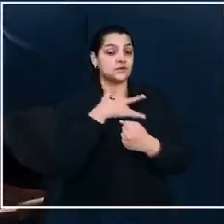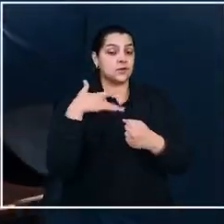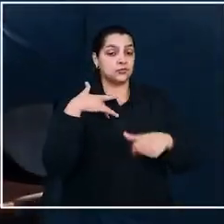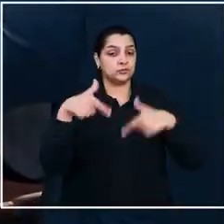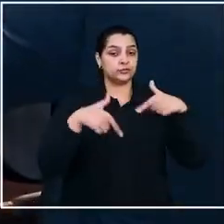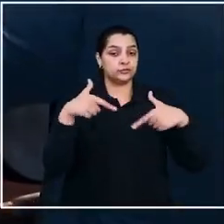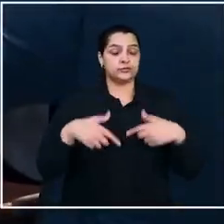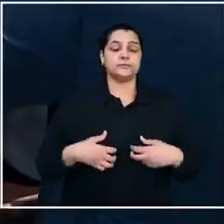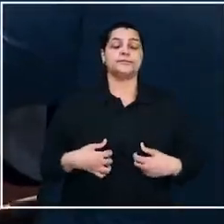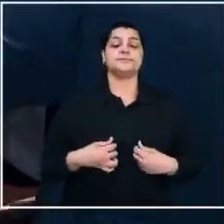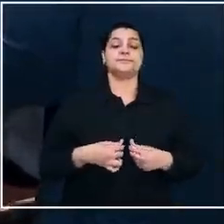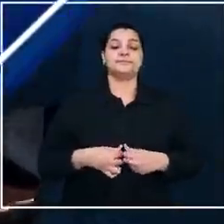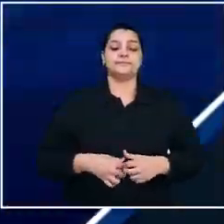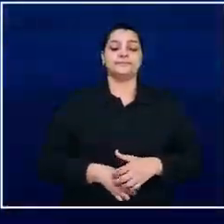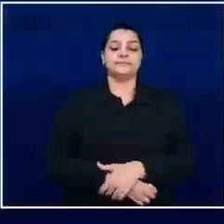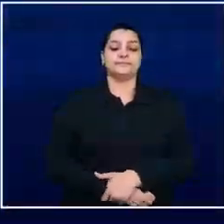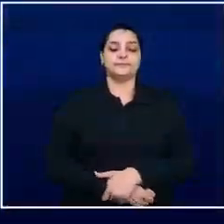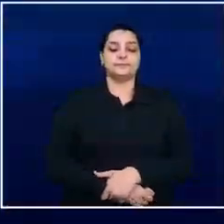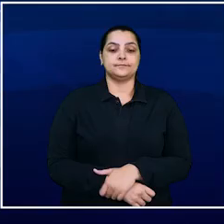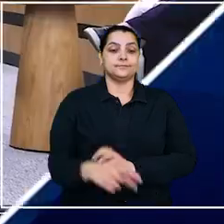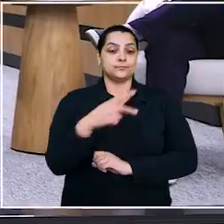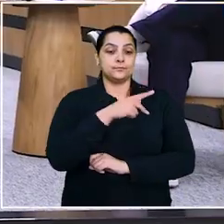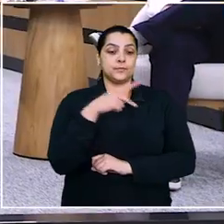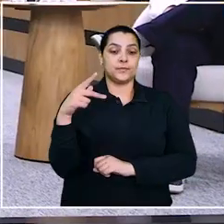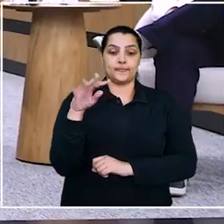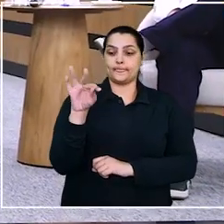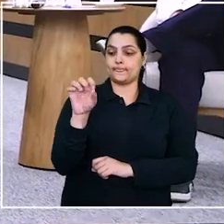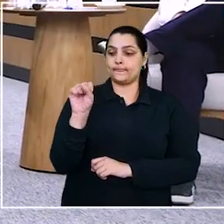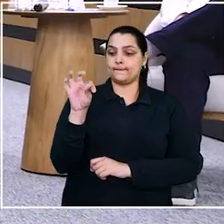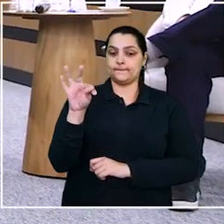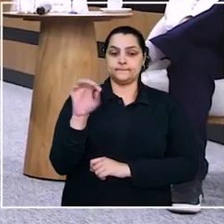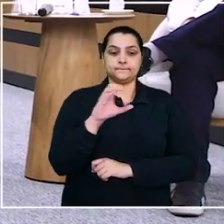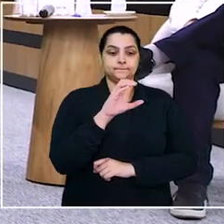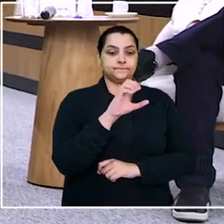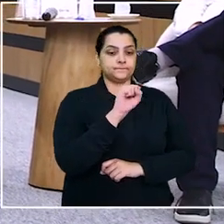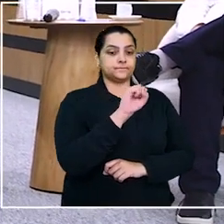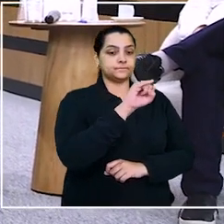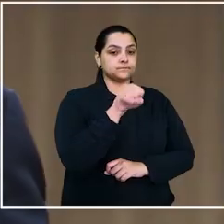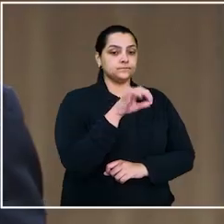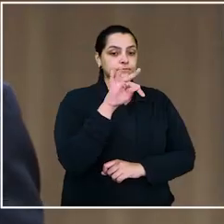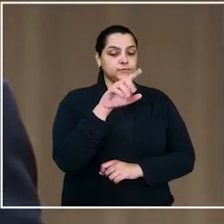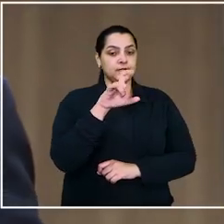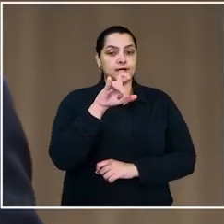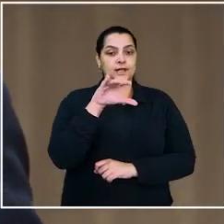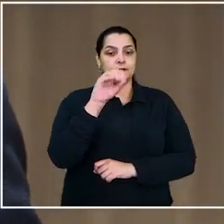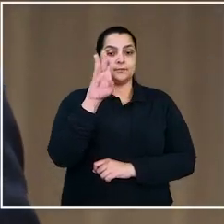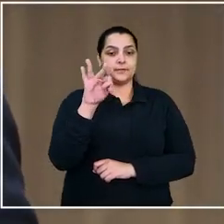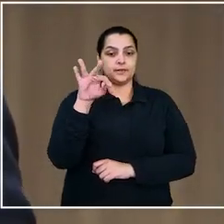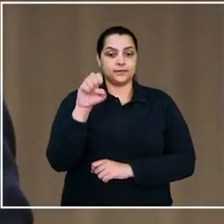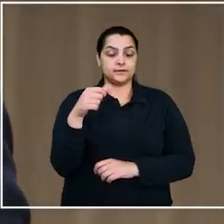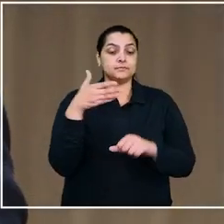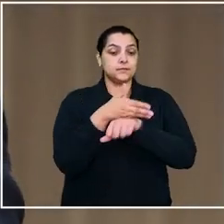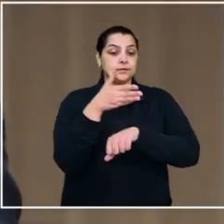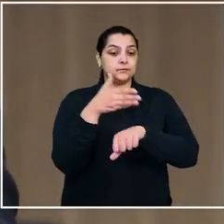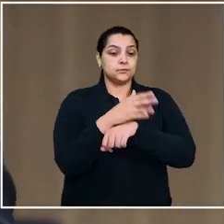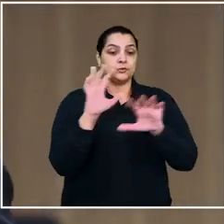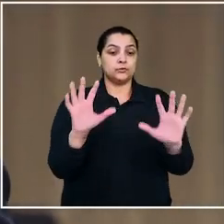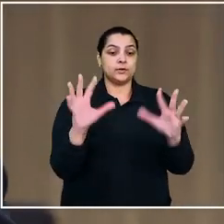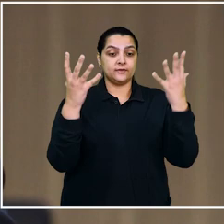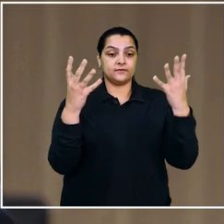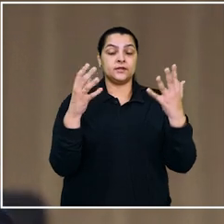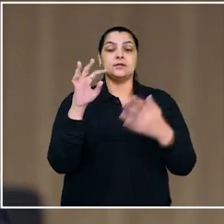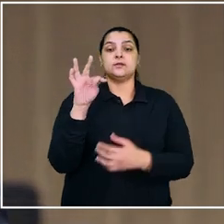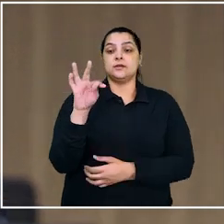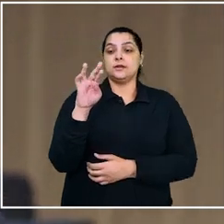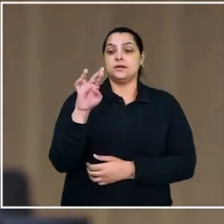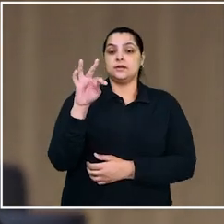e saúde laboral. O presidente do TST e do CSJT, ministro Lélio Bentes Corrêa, participou de